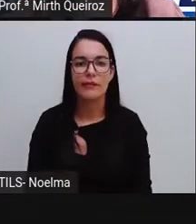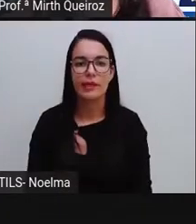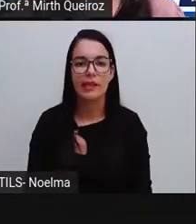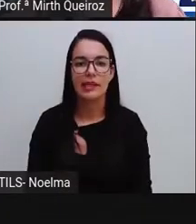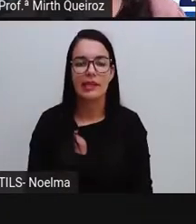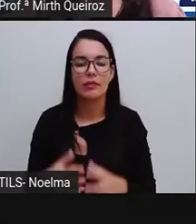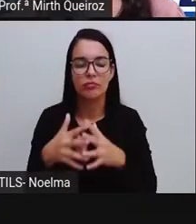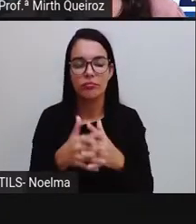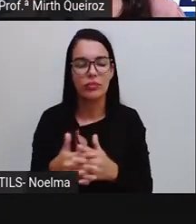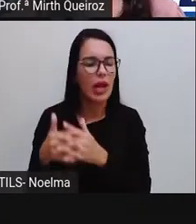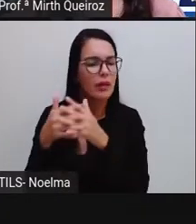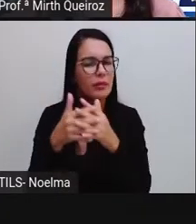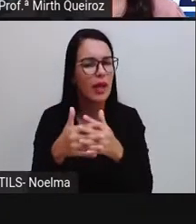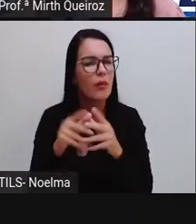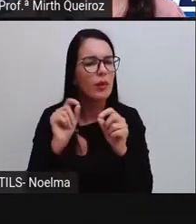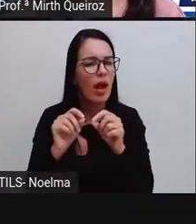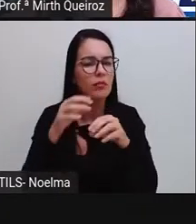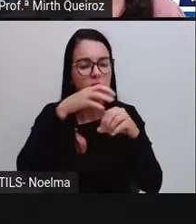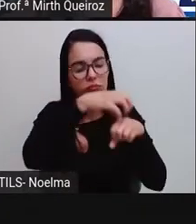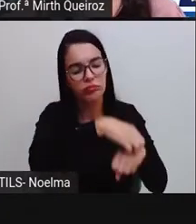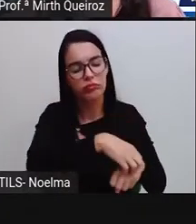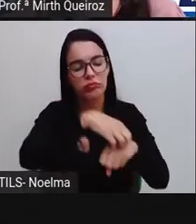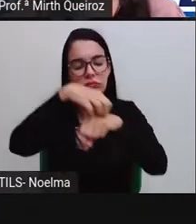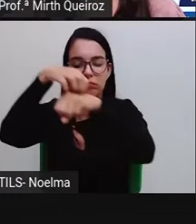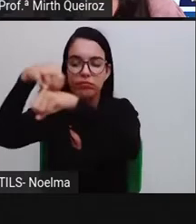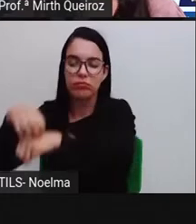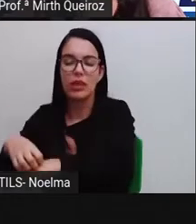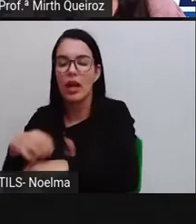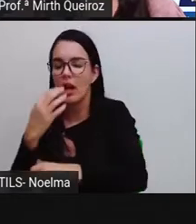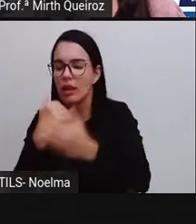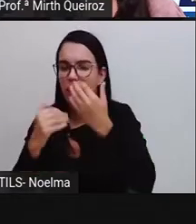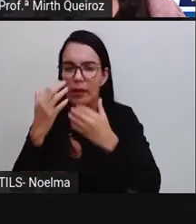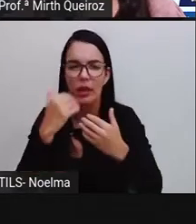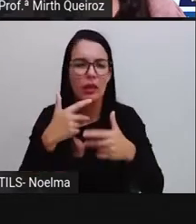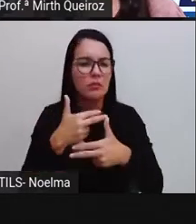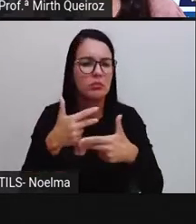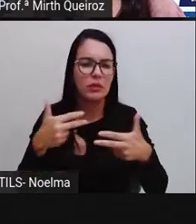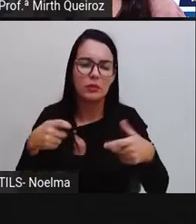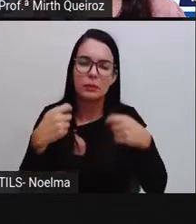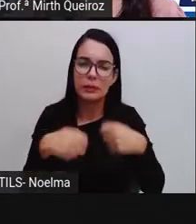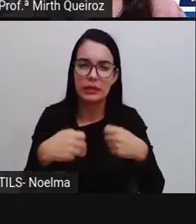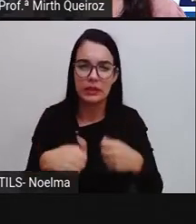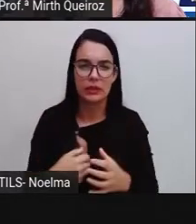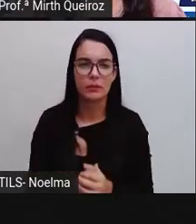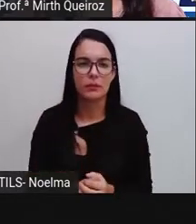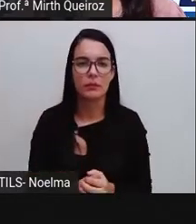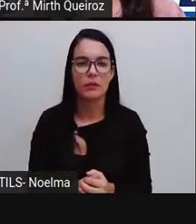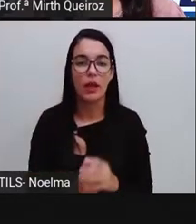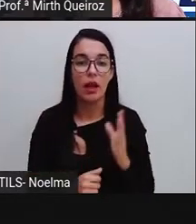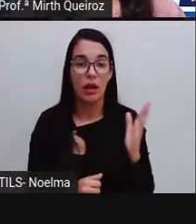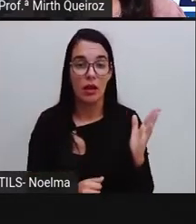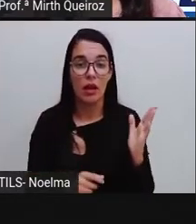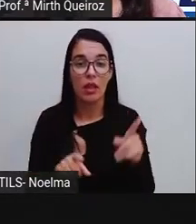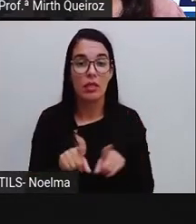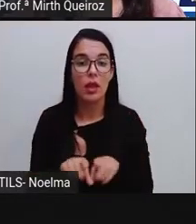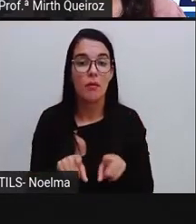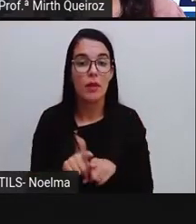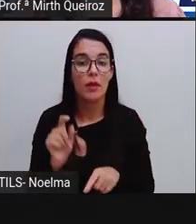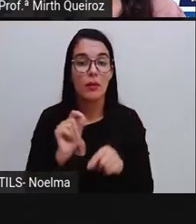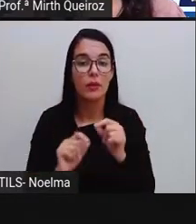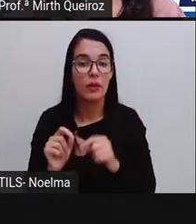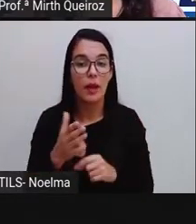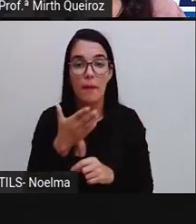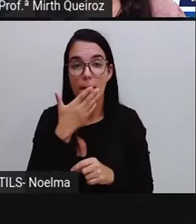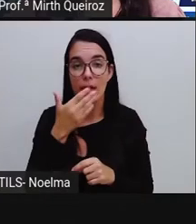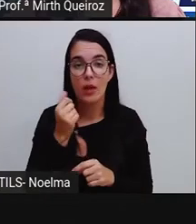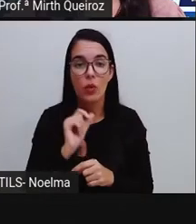caminhões vão utilizar para poder levar todos esses alimentos. Ele é composto prioritariamente por